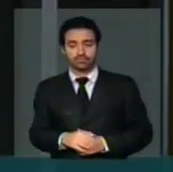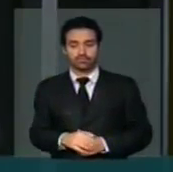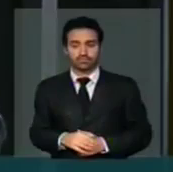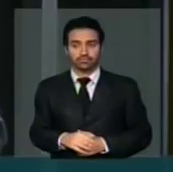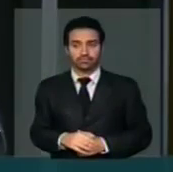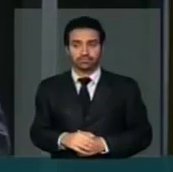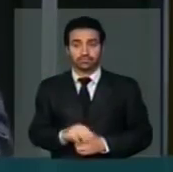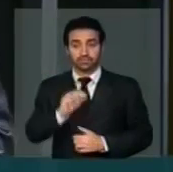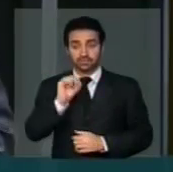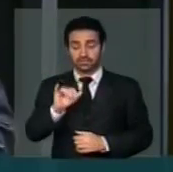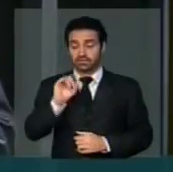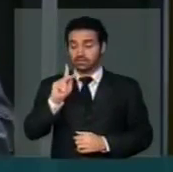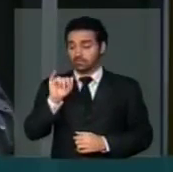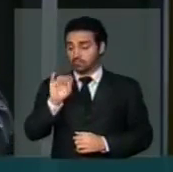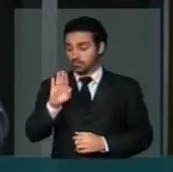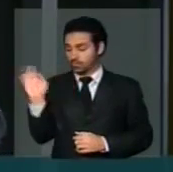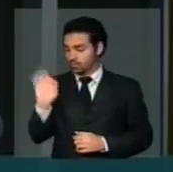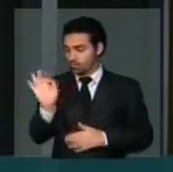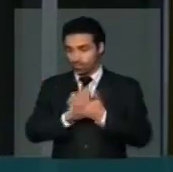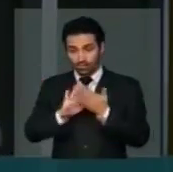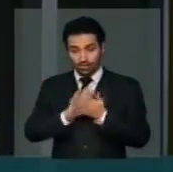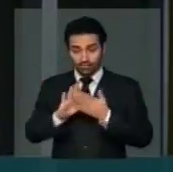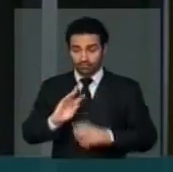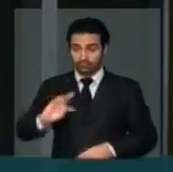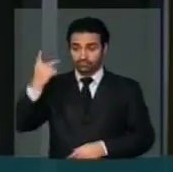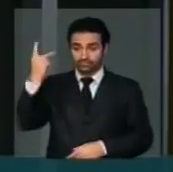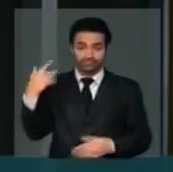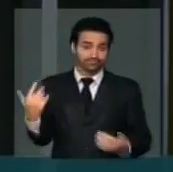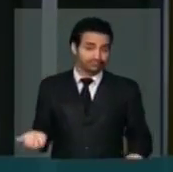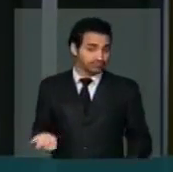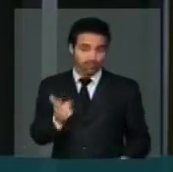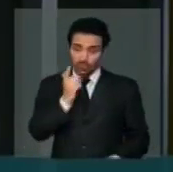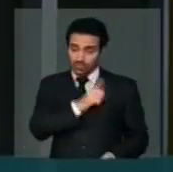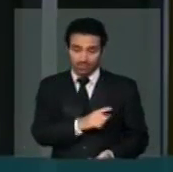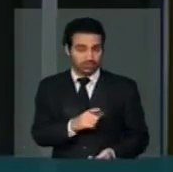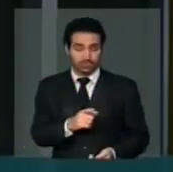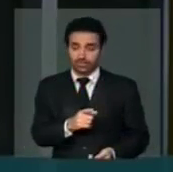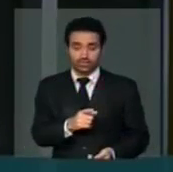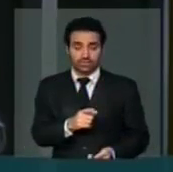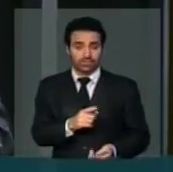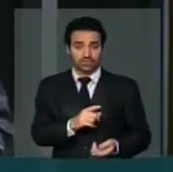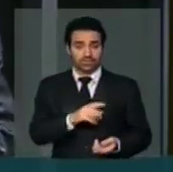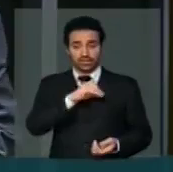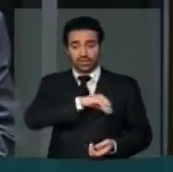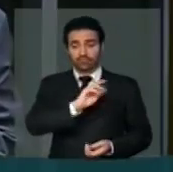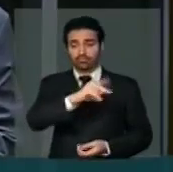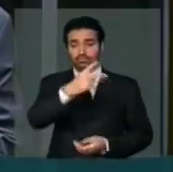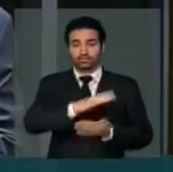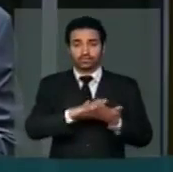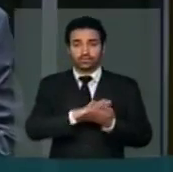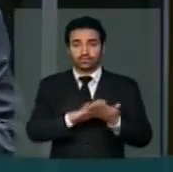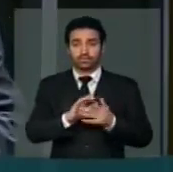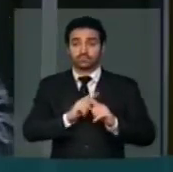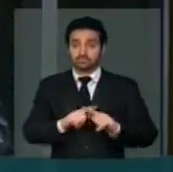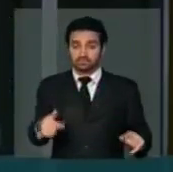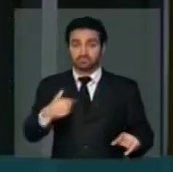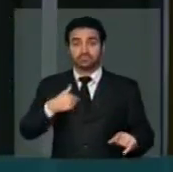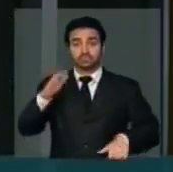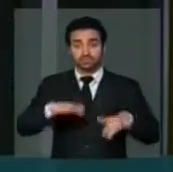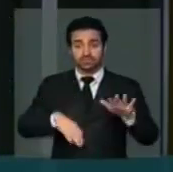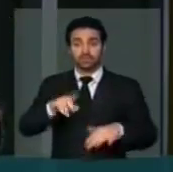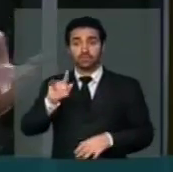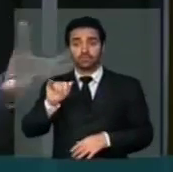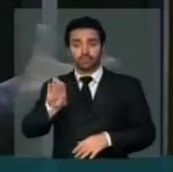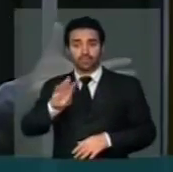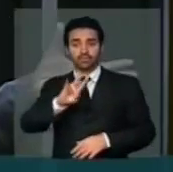Se o PIB não crescer, o reajuste não existirá. E como a projeção é que o PIB será negativo,